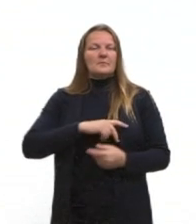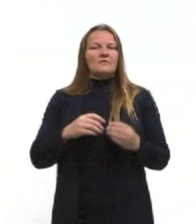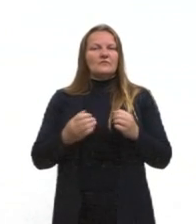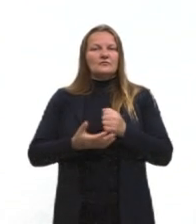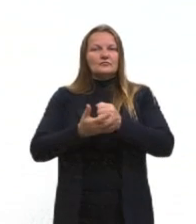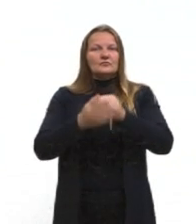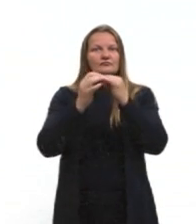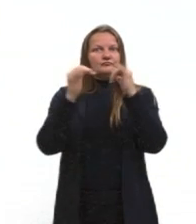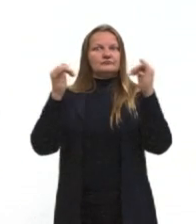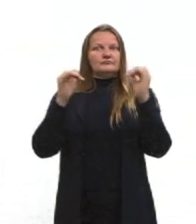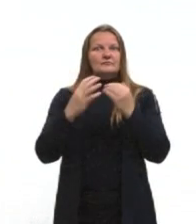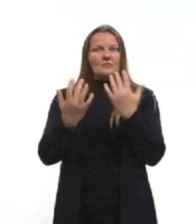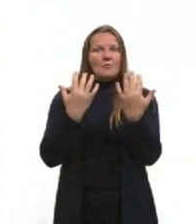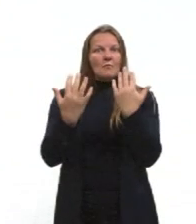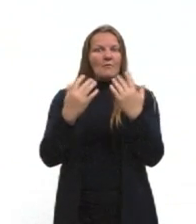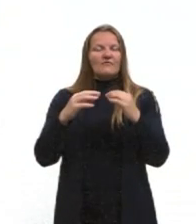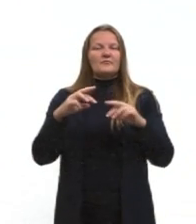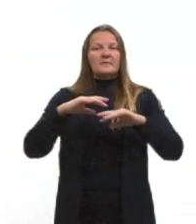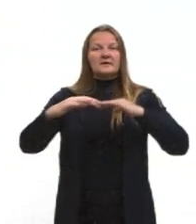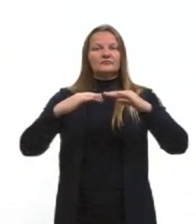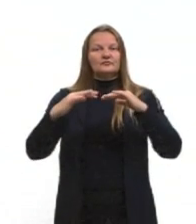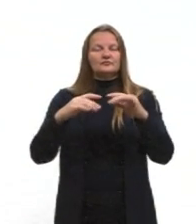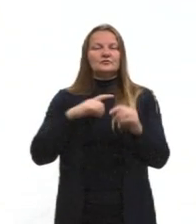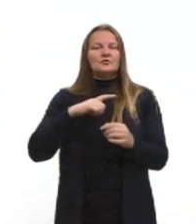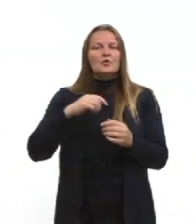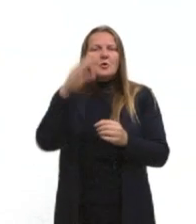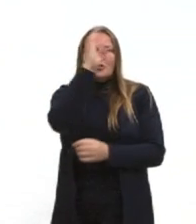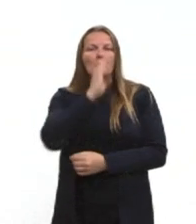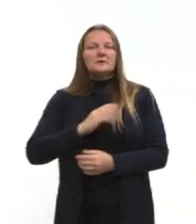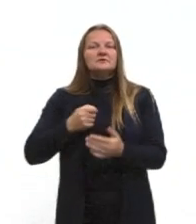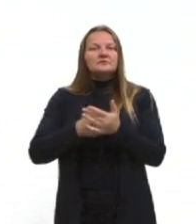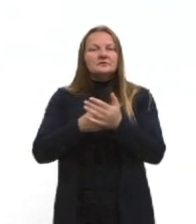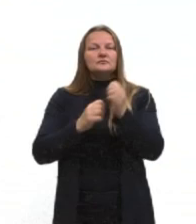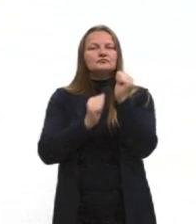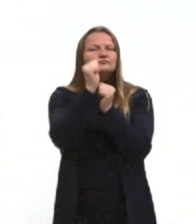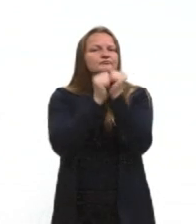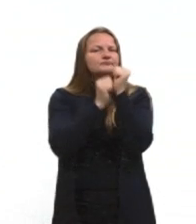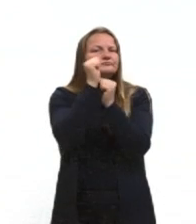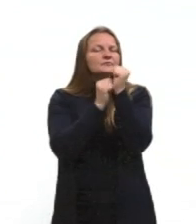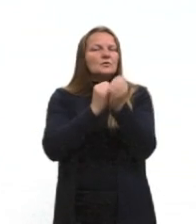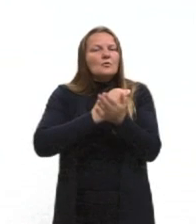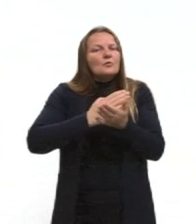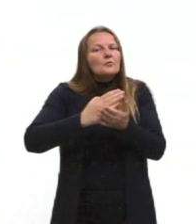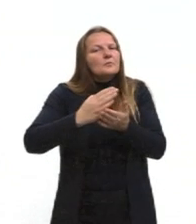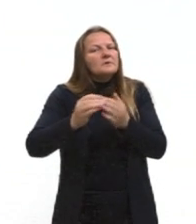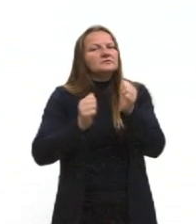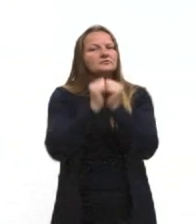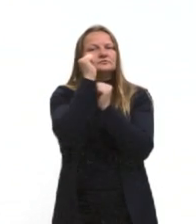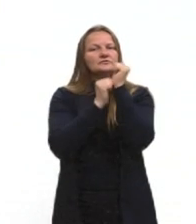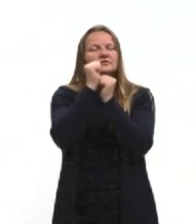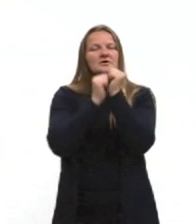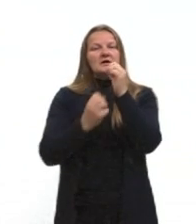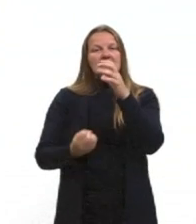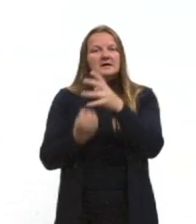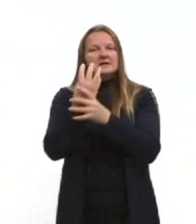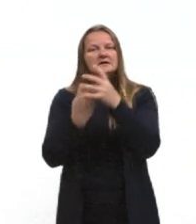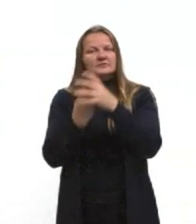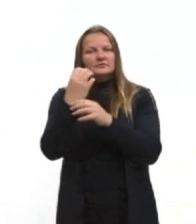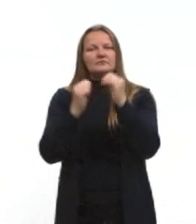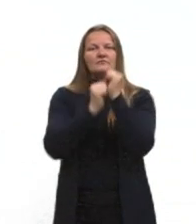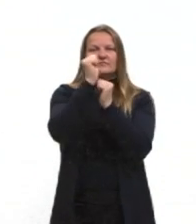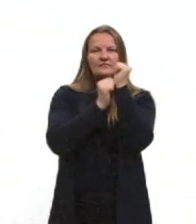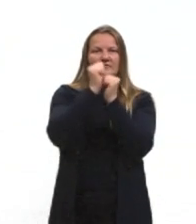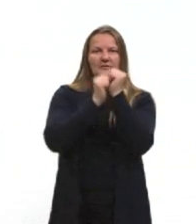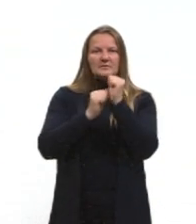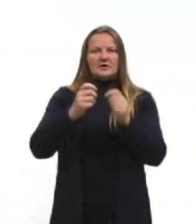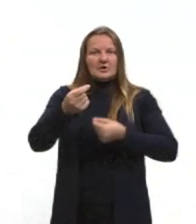o Brasil estava no momento de tentar ter uma industrialização, tentar criar mais fábricas aqui para fortalecer